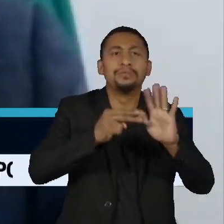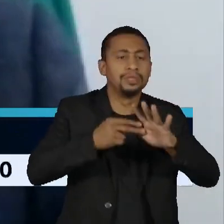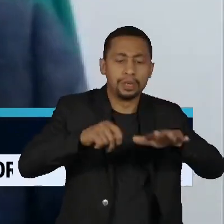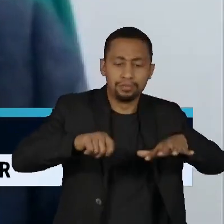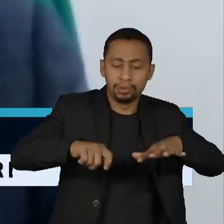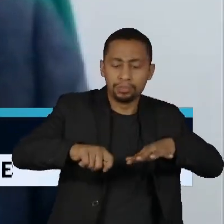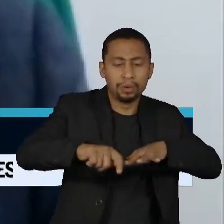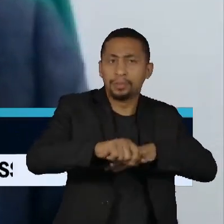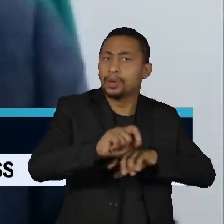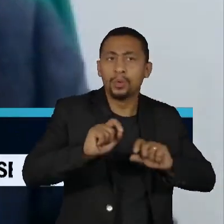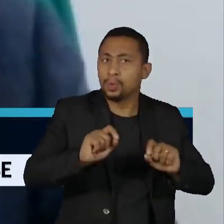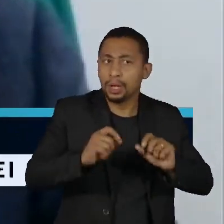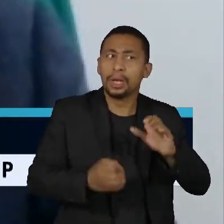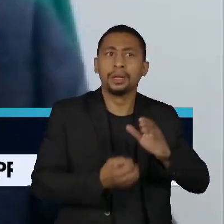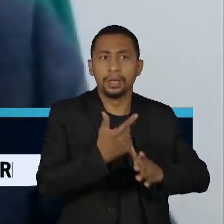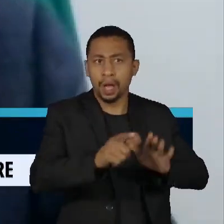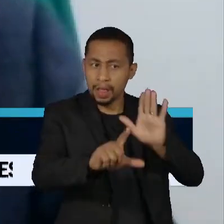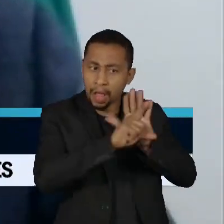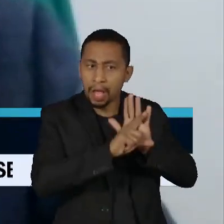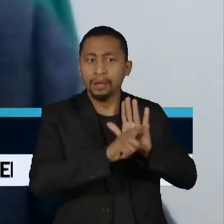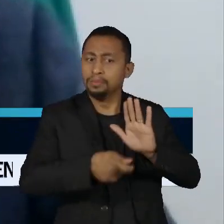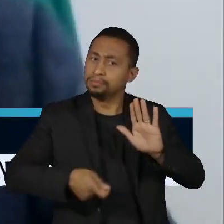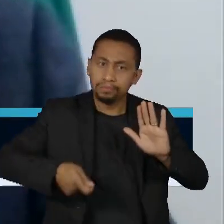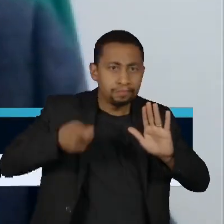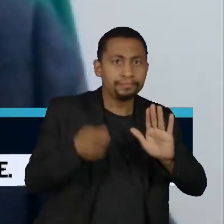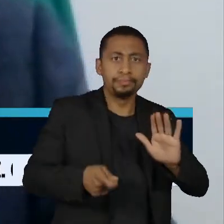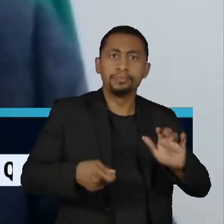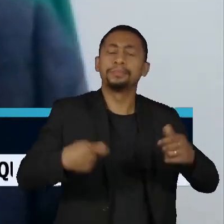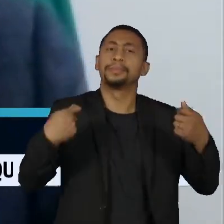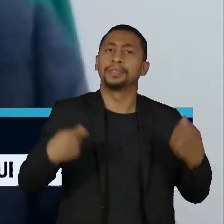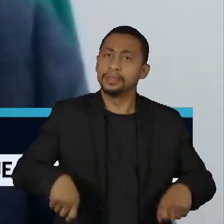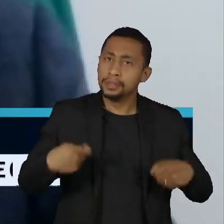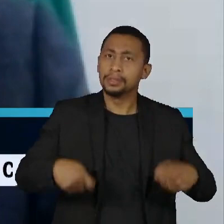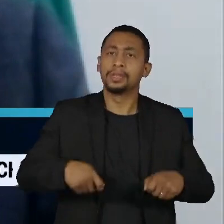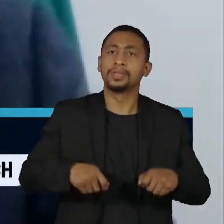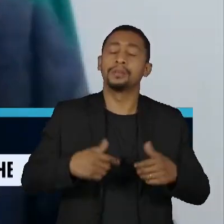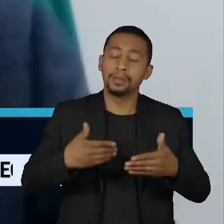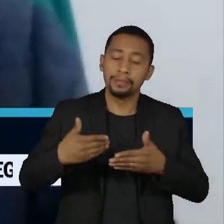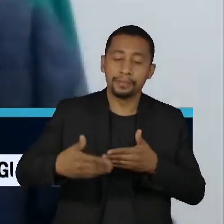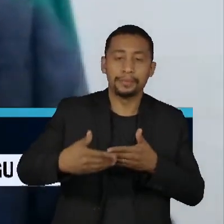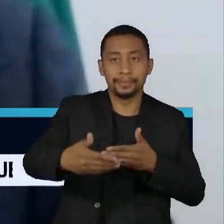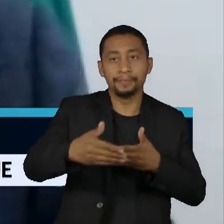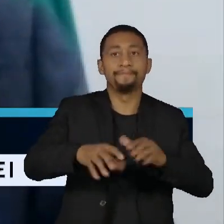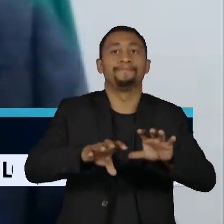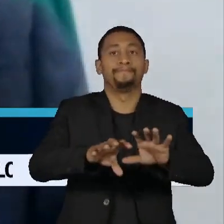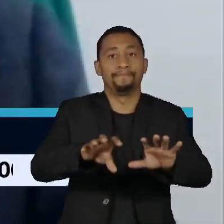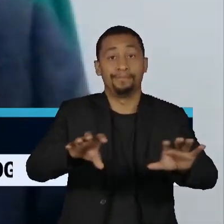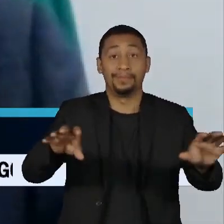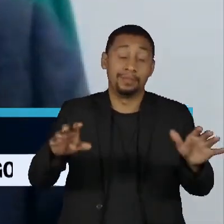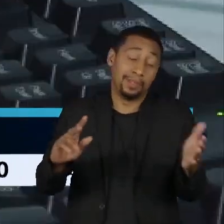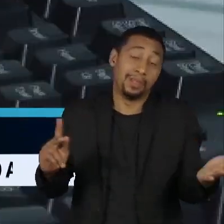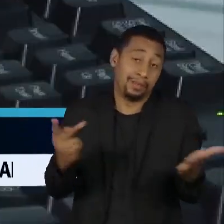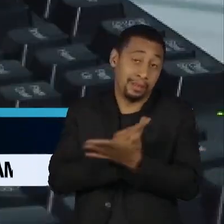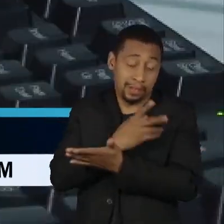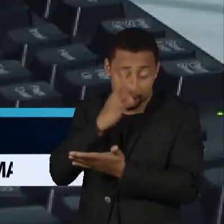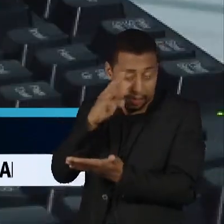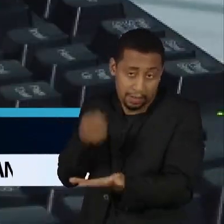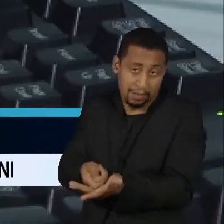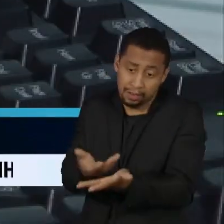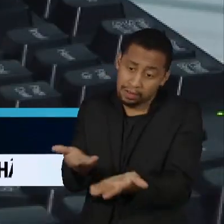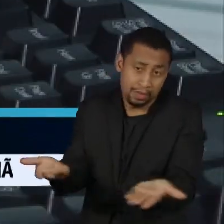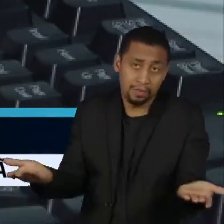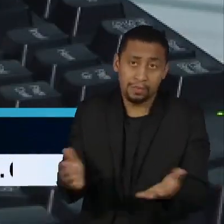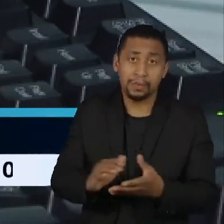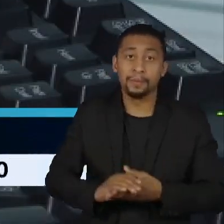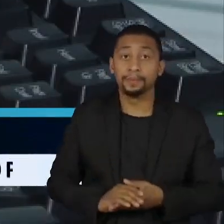legislação, e isso depois ser sedimentado ao longo do tempo, ao longo do amadurecimento das decisões. As ações